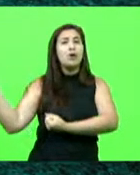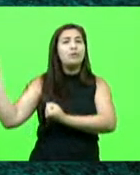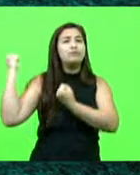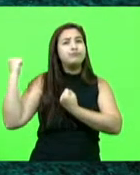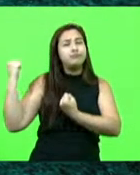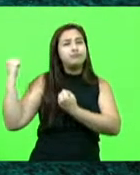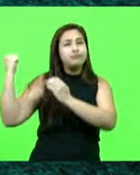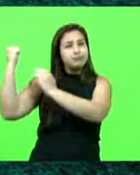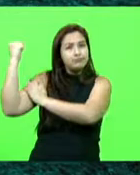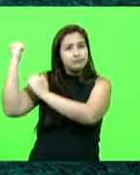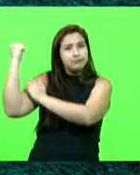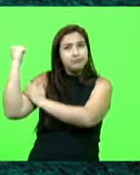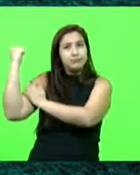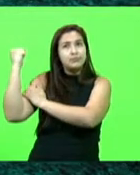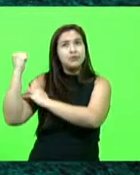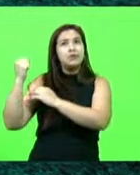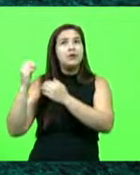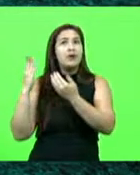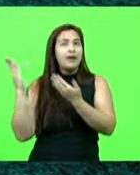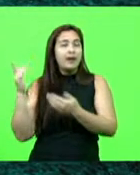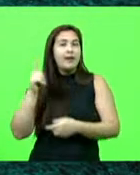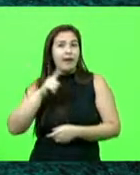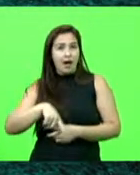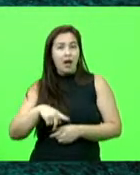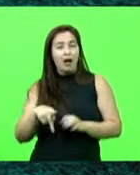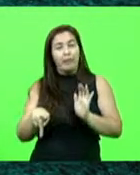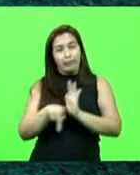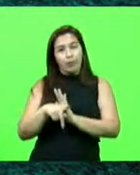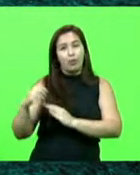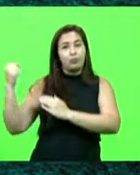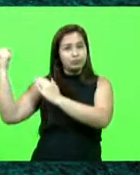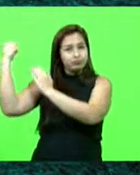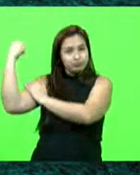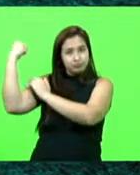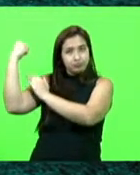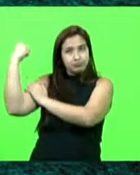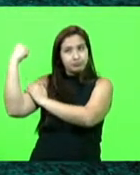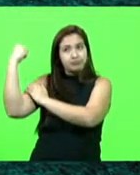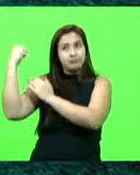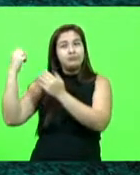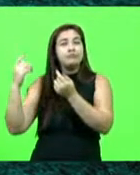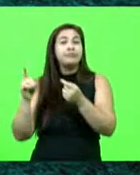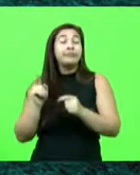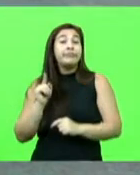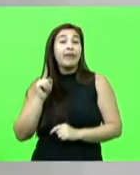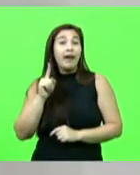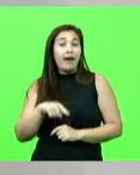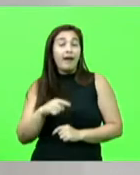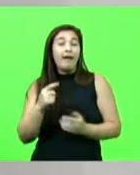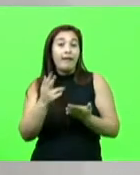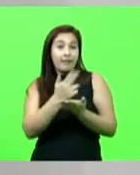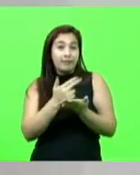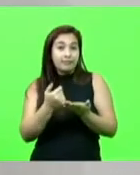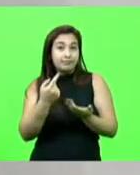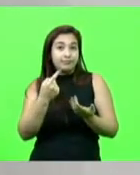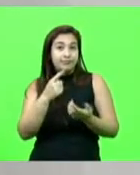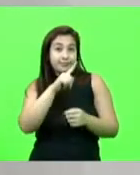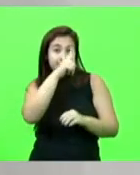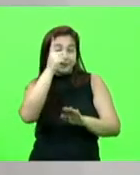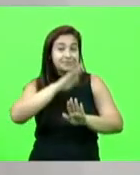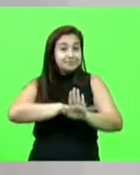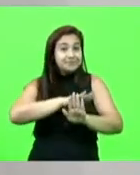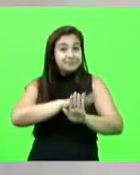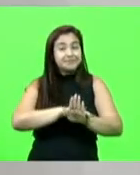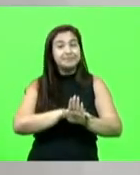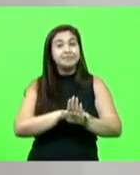do movimento feminista. a gente sabe que é uma feminista pelas características aí do desenho, porque é a ideologia predominante. Essa aí